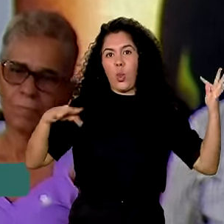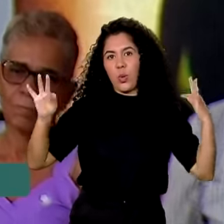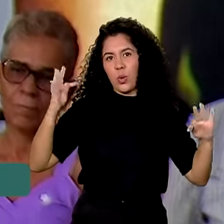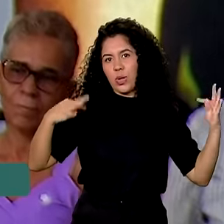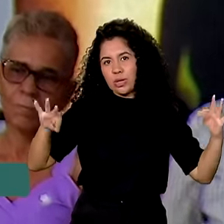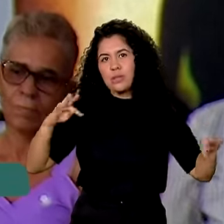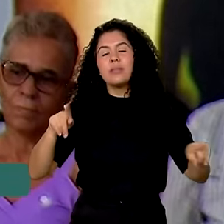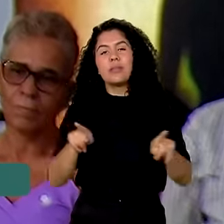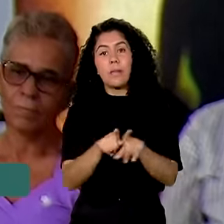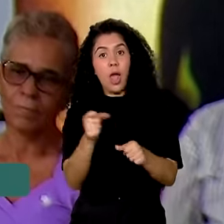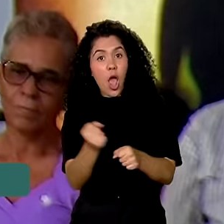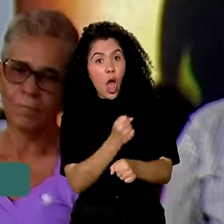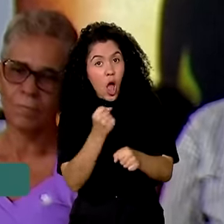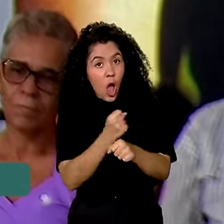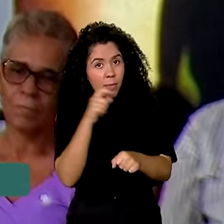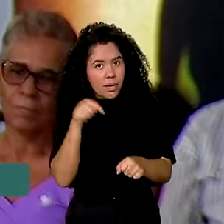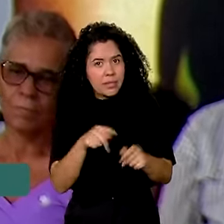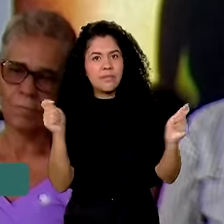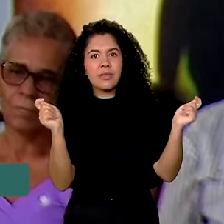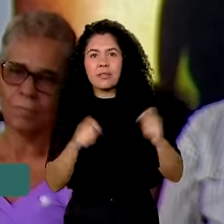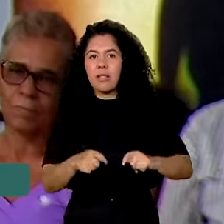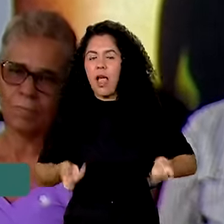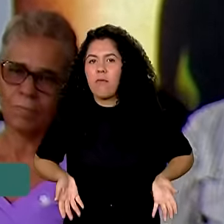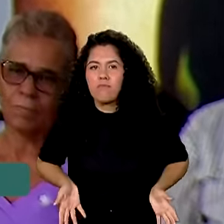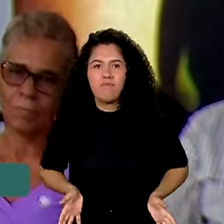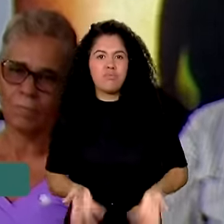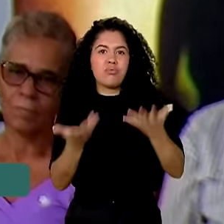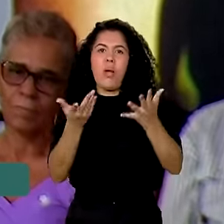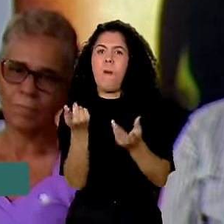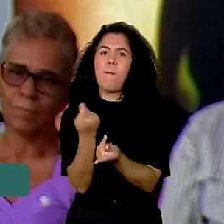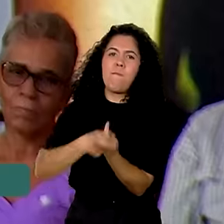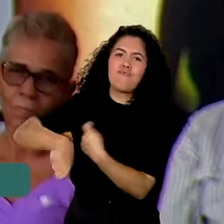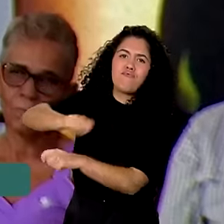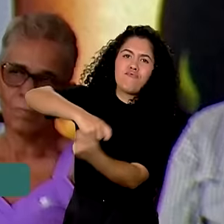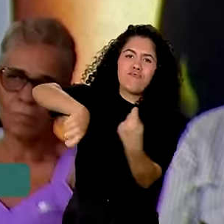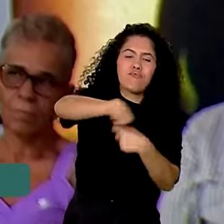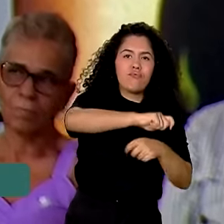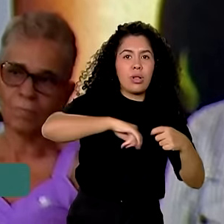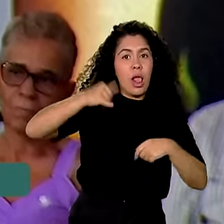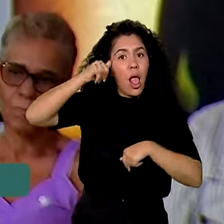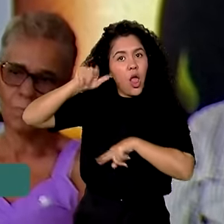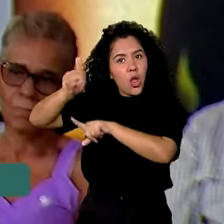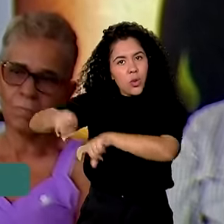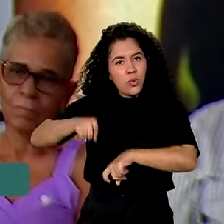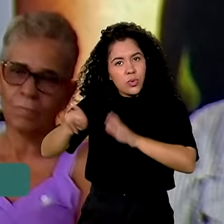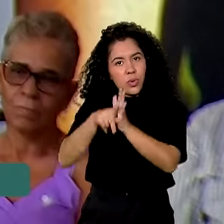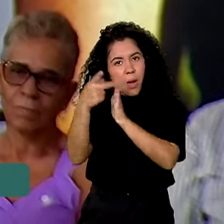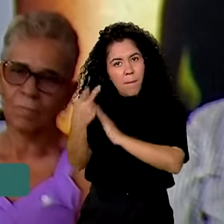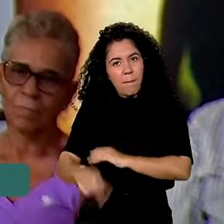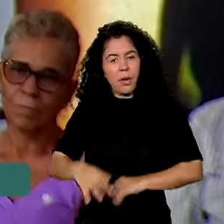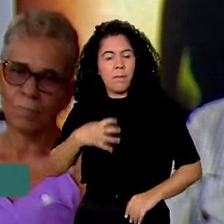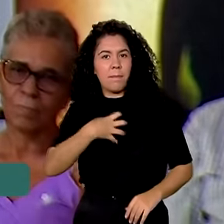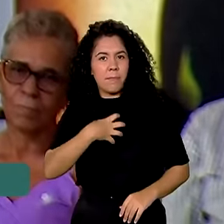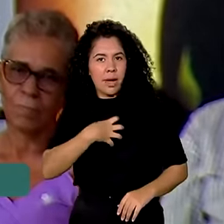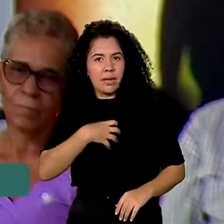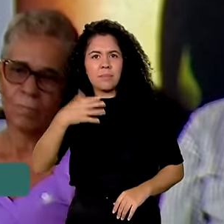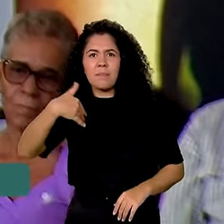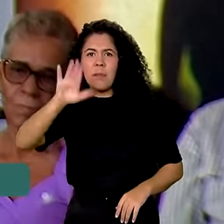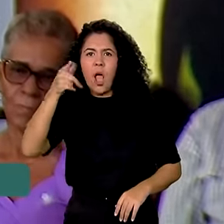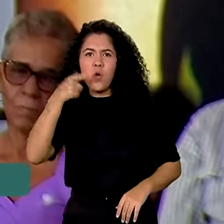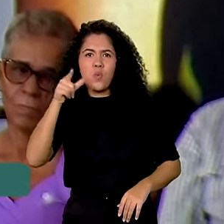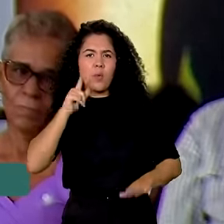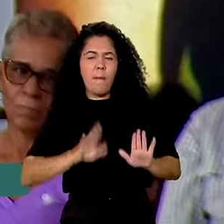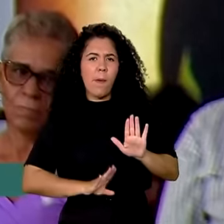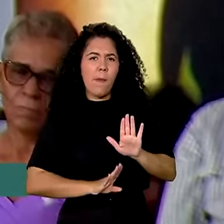obras vão ajudar muito o crescimento da produção da agricultura do oeste baiano, que é uma das que mais crescem no